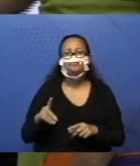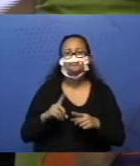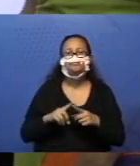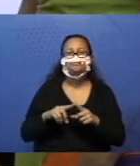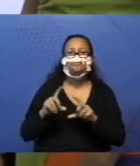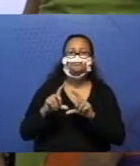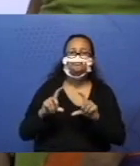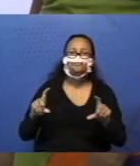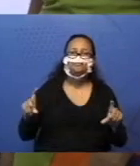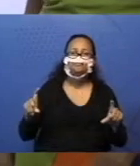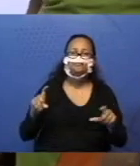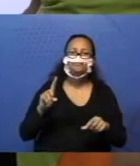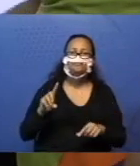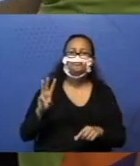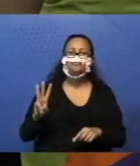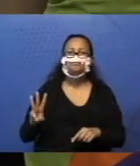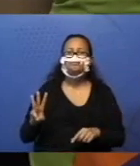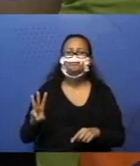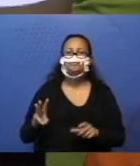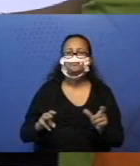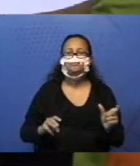tem 13 quadrinhos.